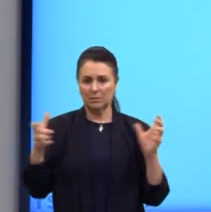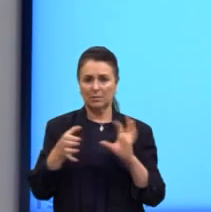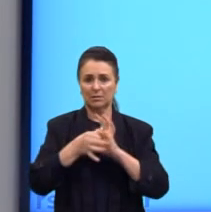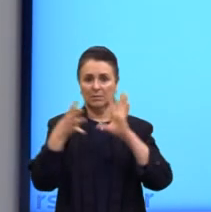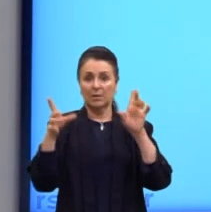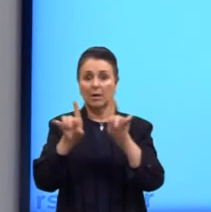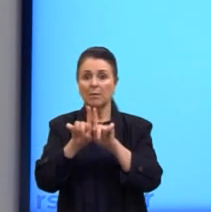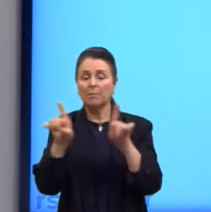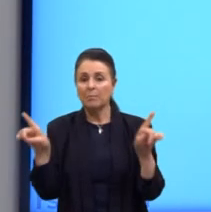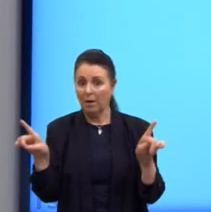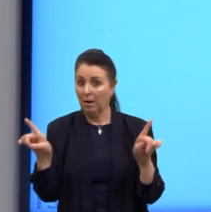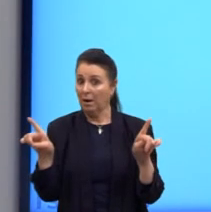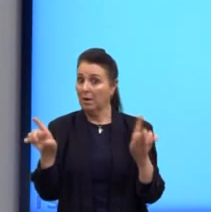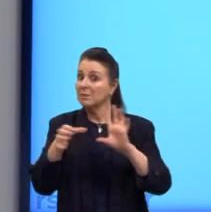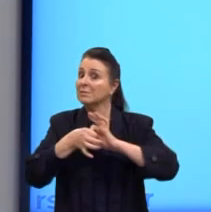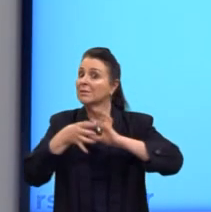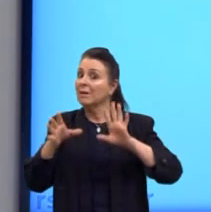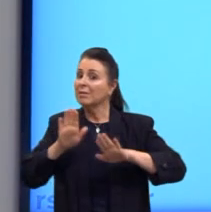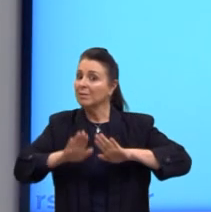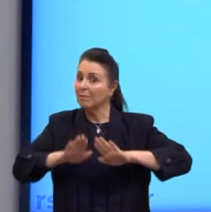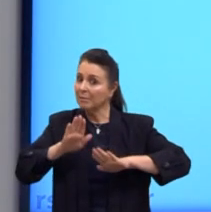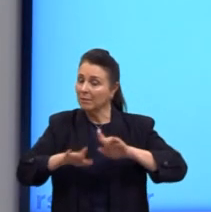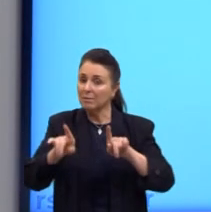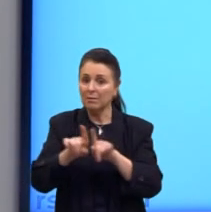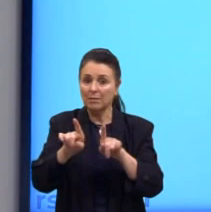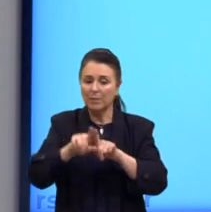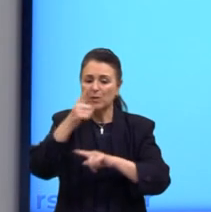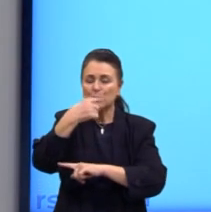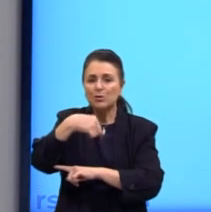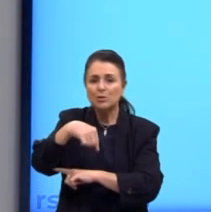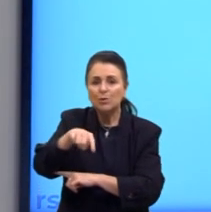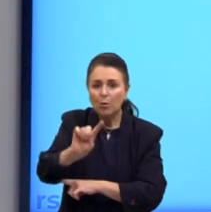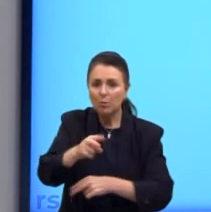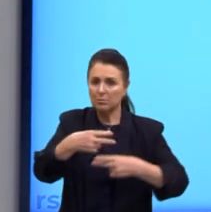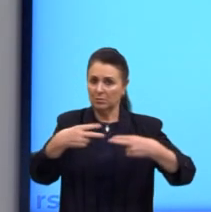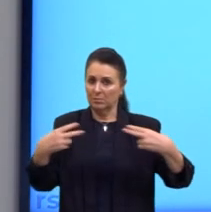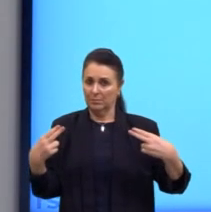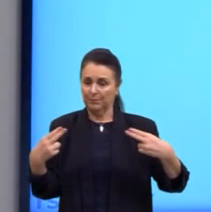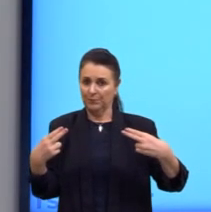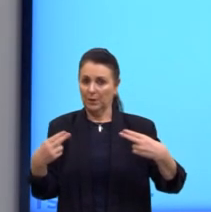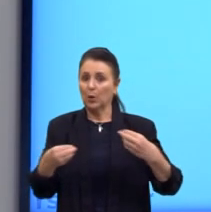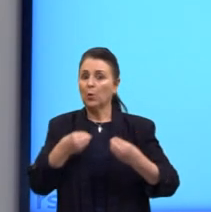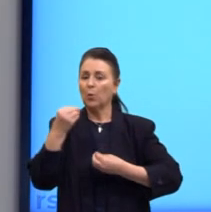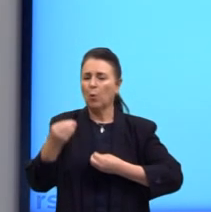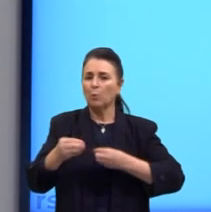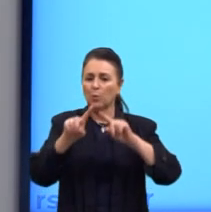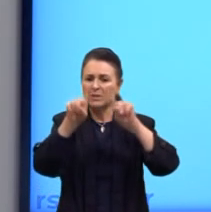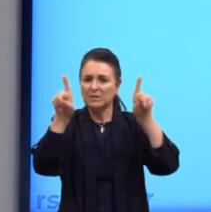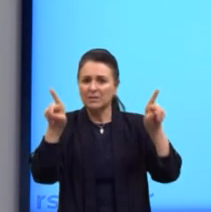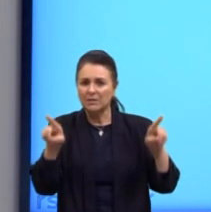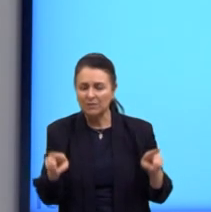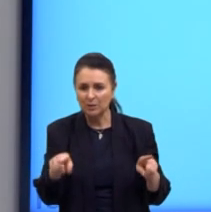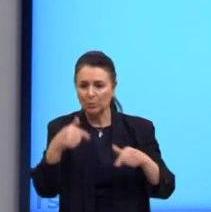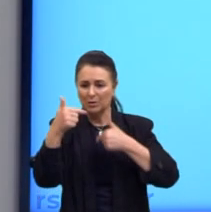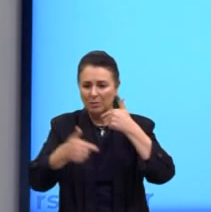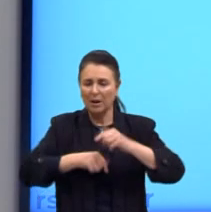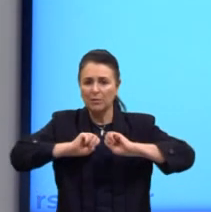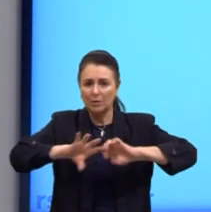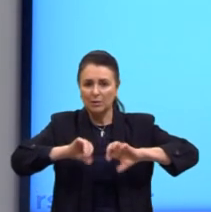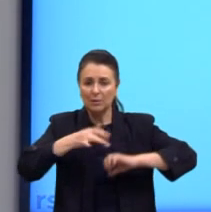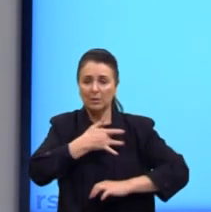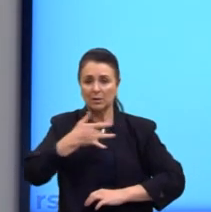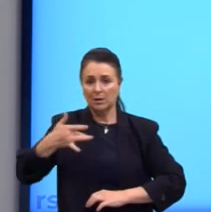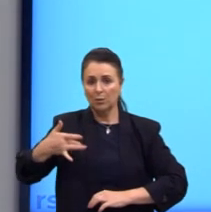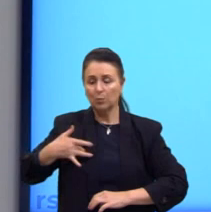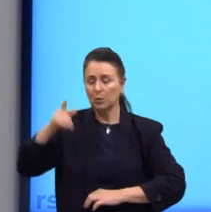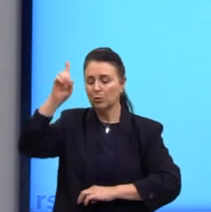mas as liberdades dependem também de outros determinantes, como serviços de educação, saúde